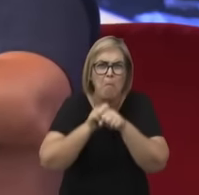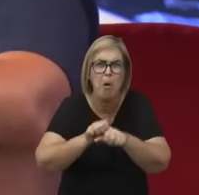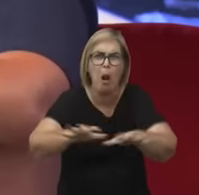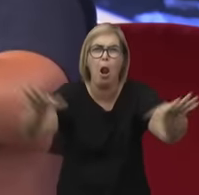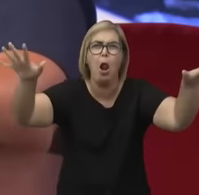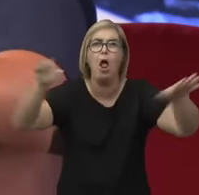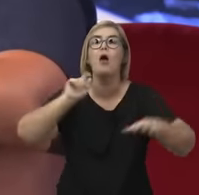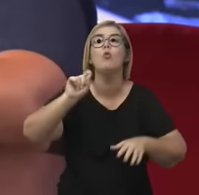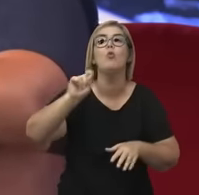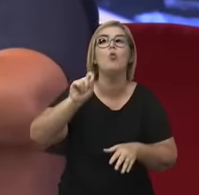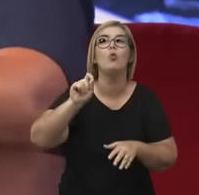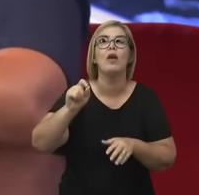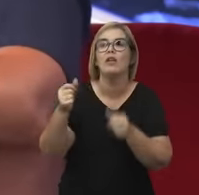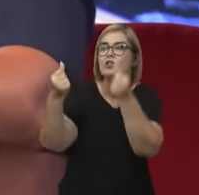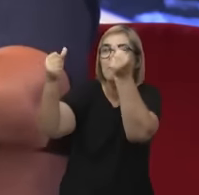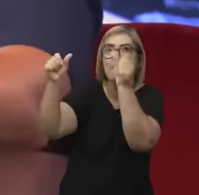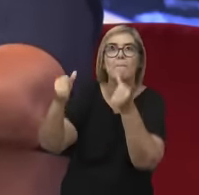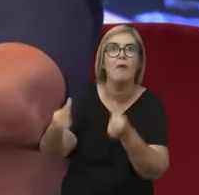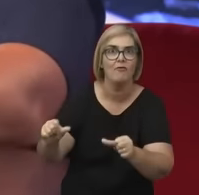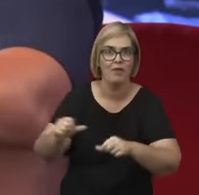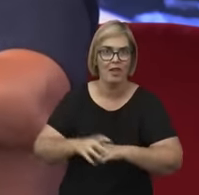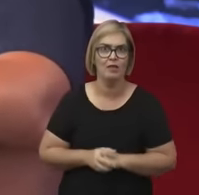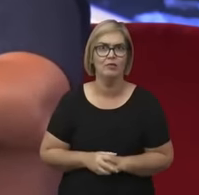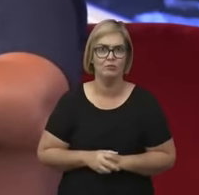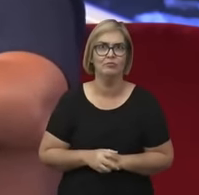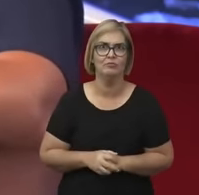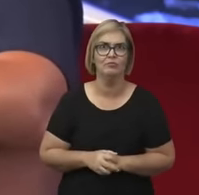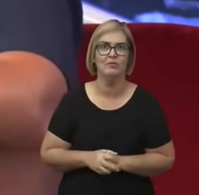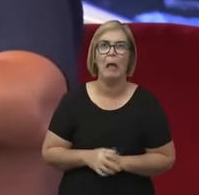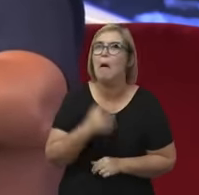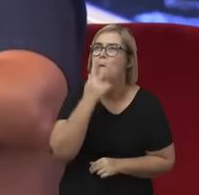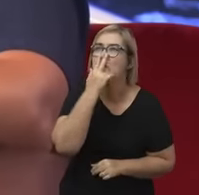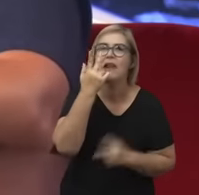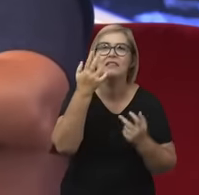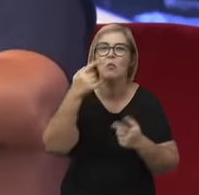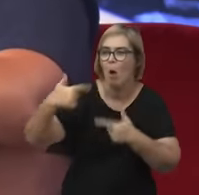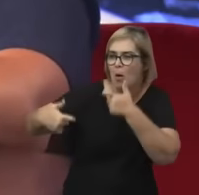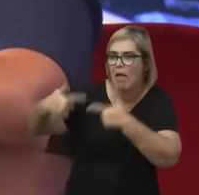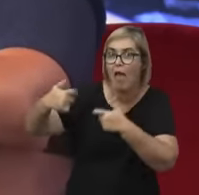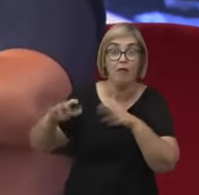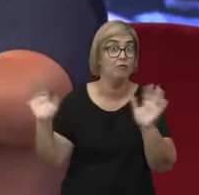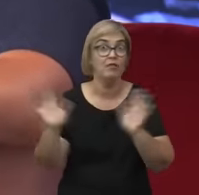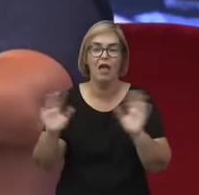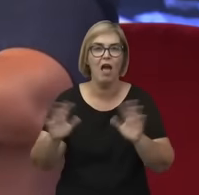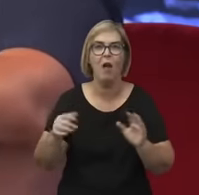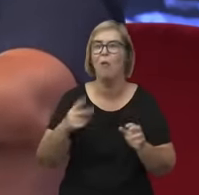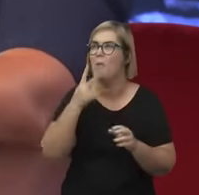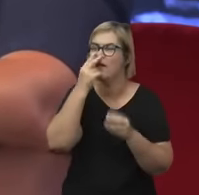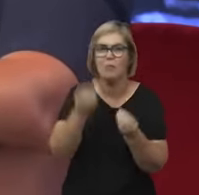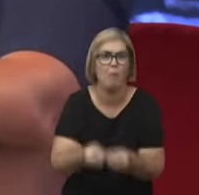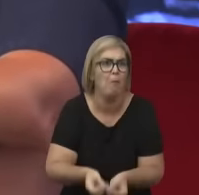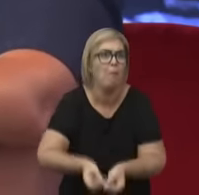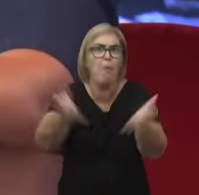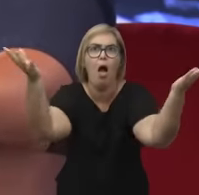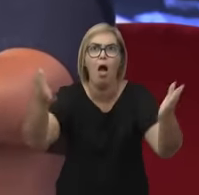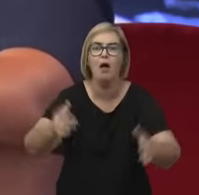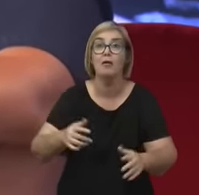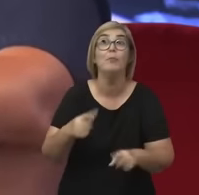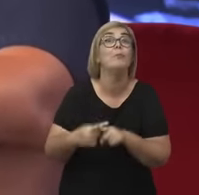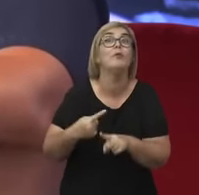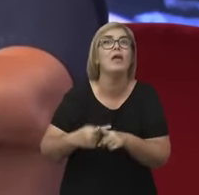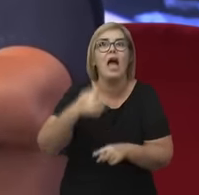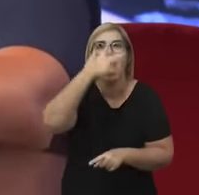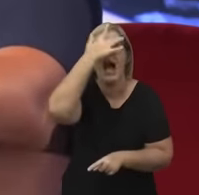democratização da imprensa, a gente está falando do século XVIII, as pessoas compartilhavam as ideias